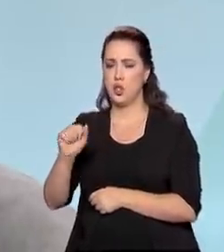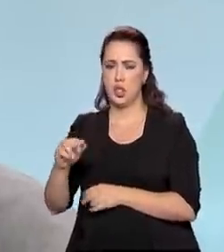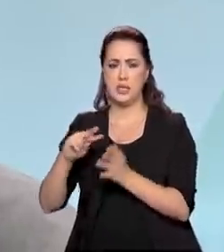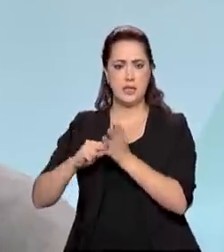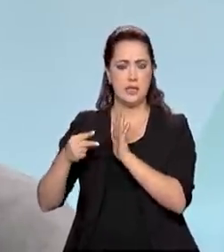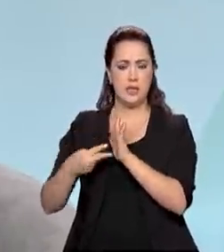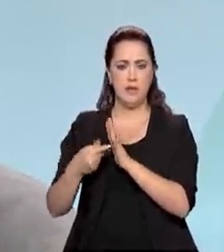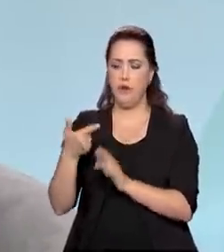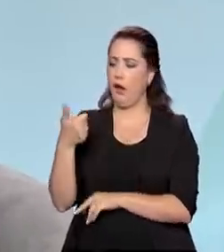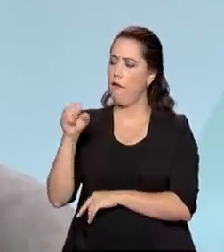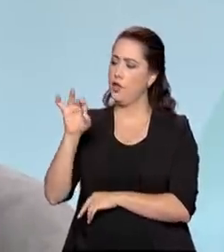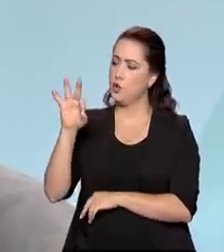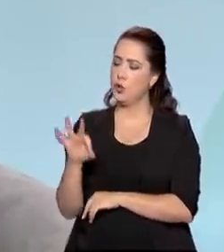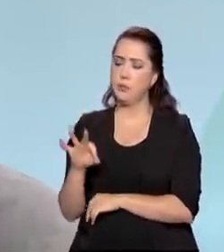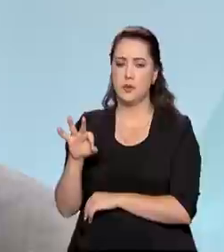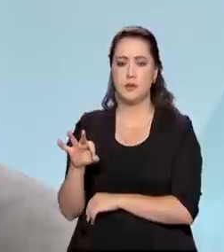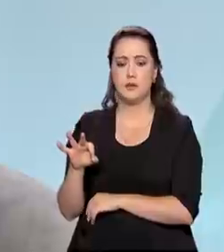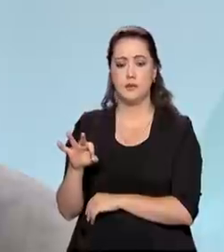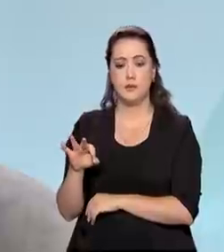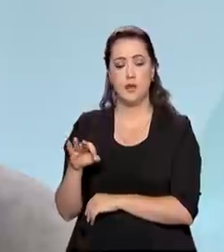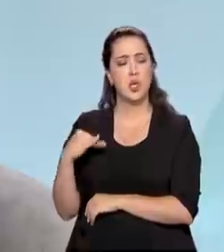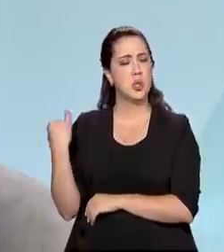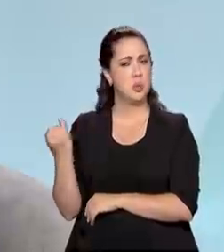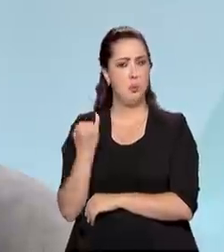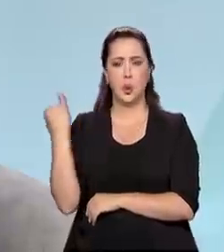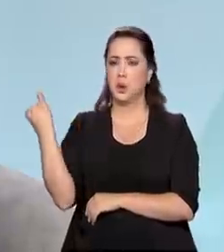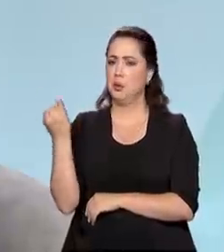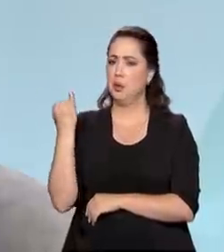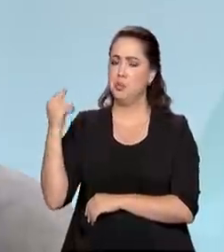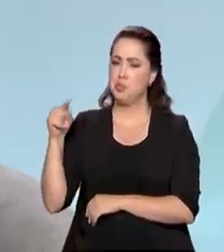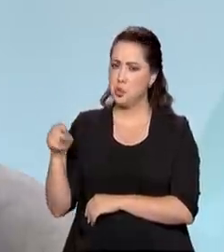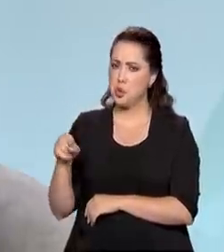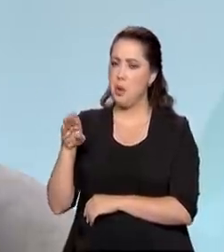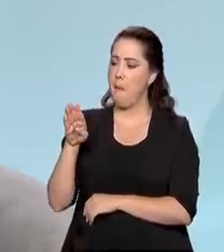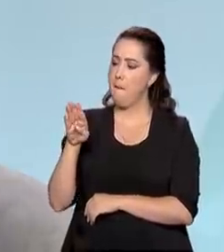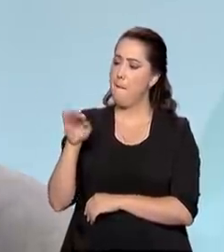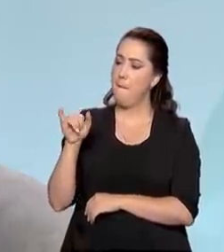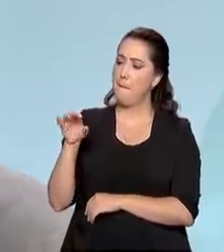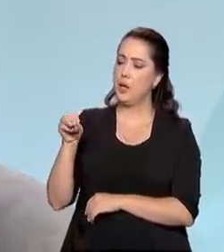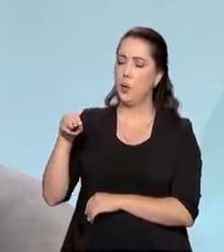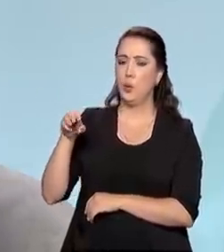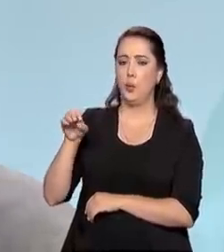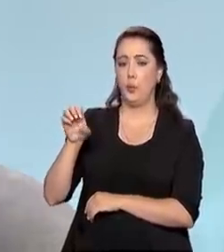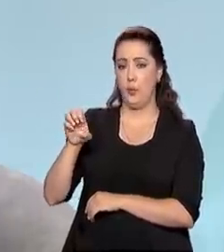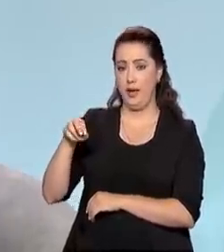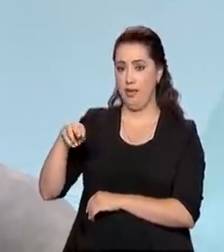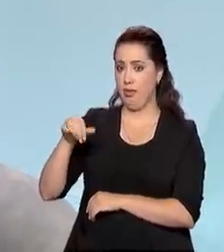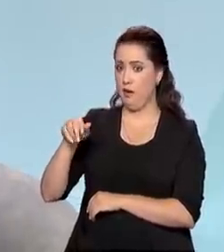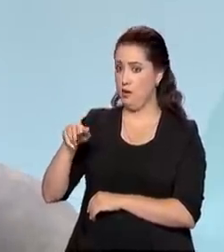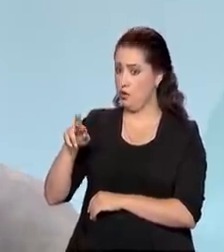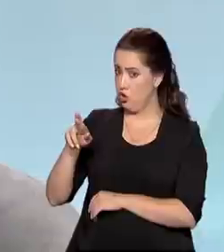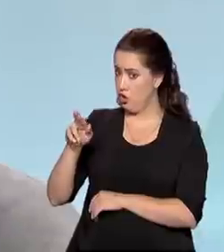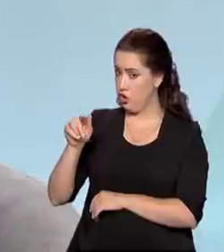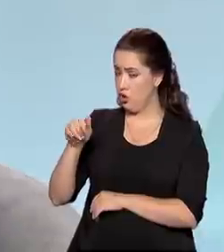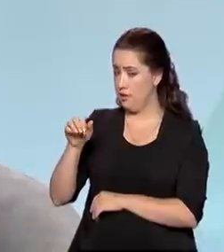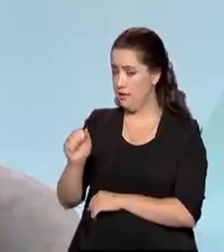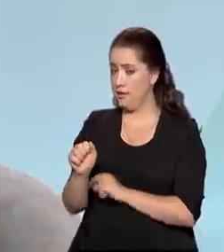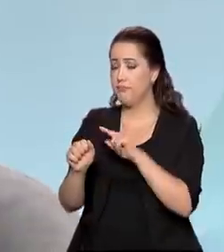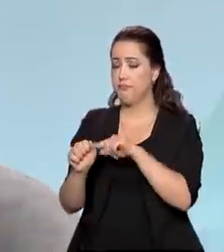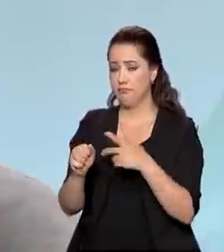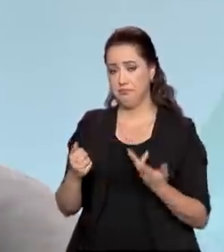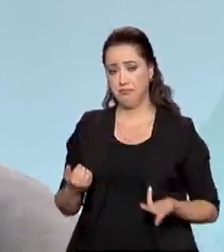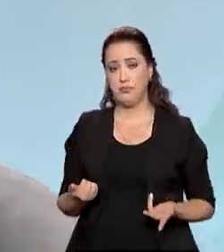e a importância da bioenergia, ou seja, dos 48% a 27% a bioenergia, sendo que 19%